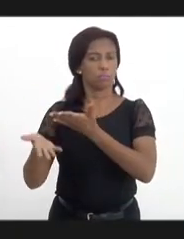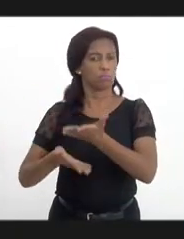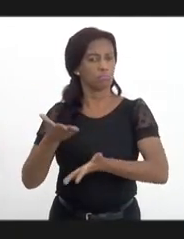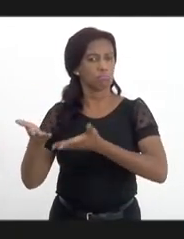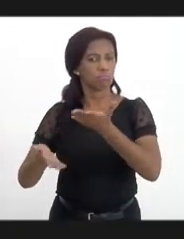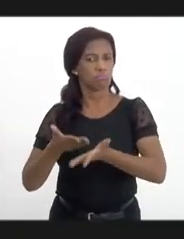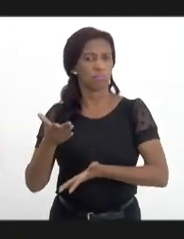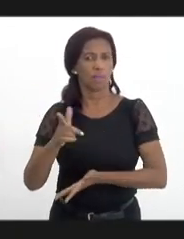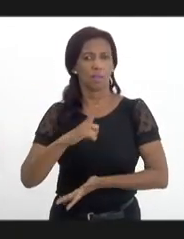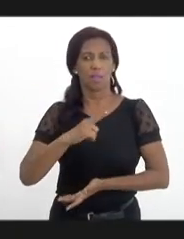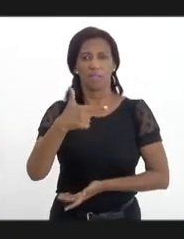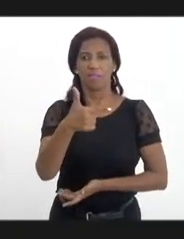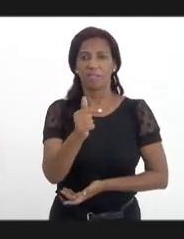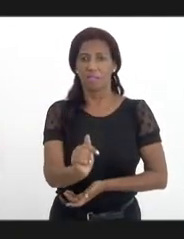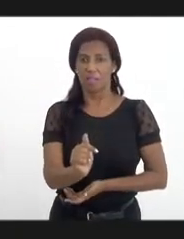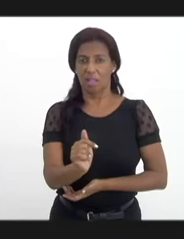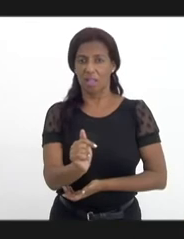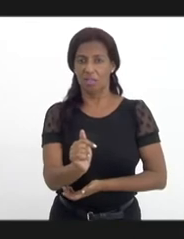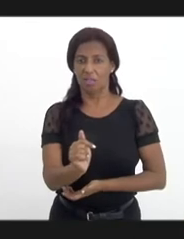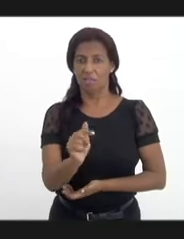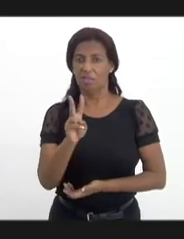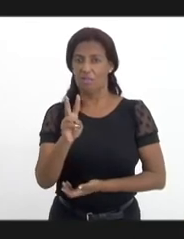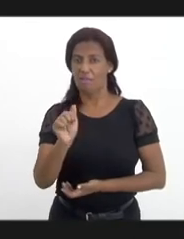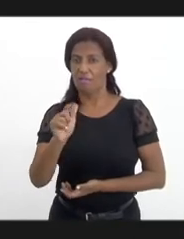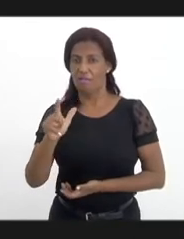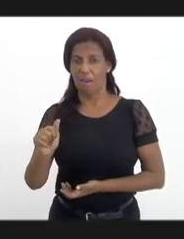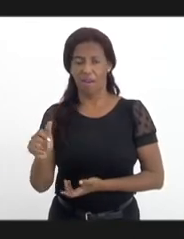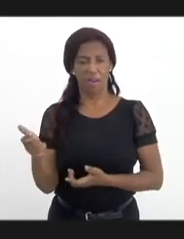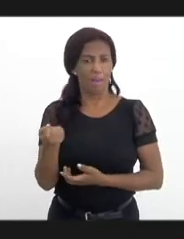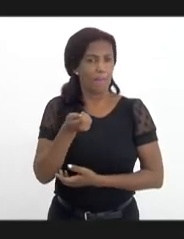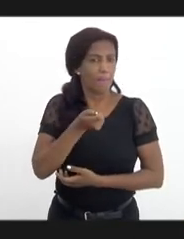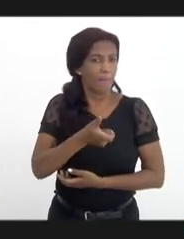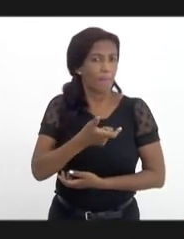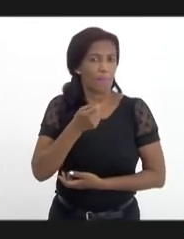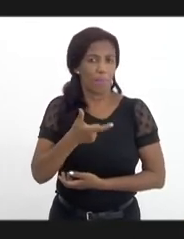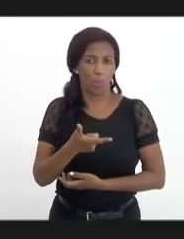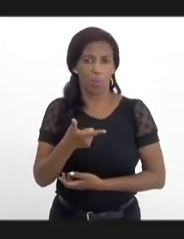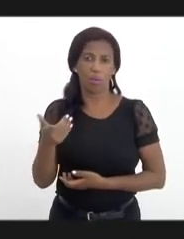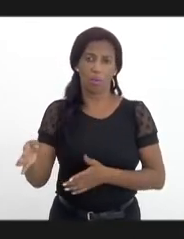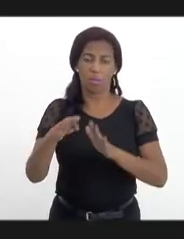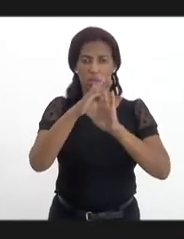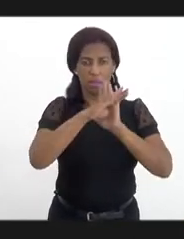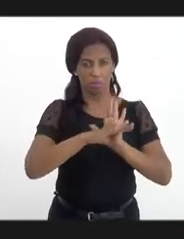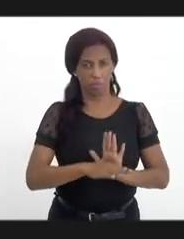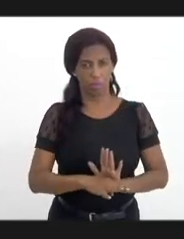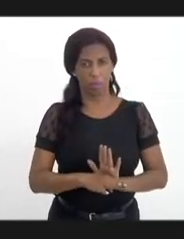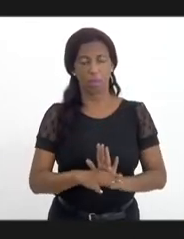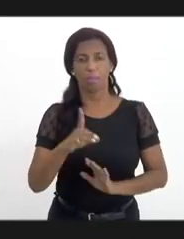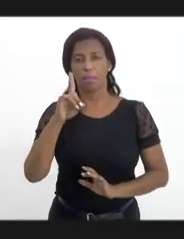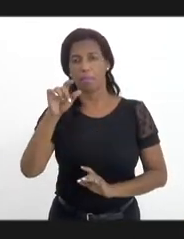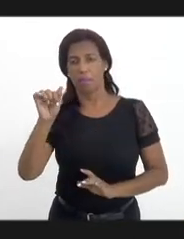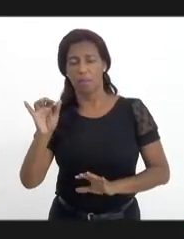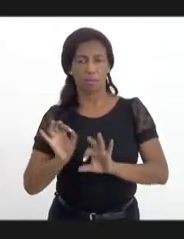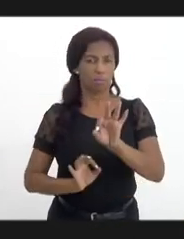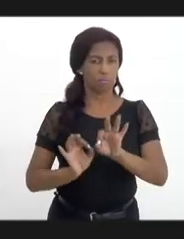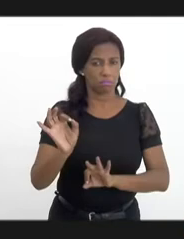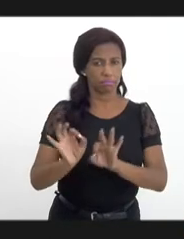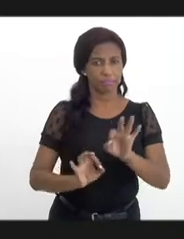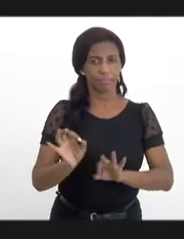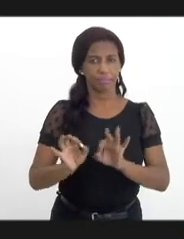Janeiro, a gente tem 27 vagas, e eu sei que é muito pouco, tanto que esse programa, deputado Daniel, ao que nós estamos montando,